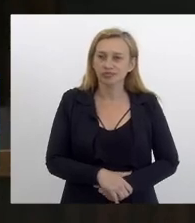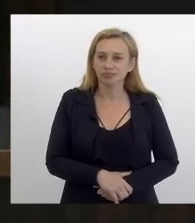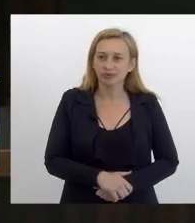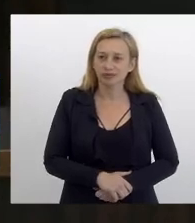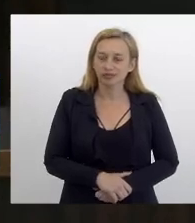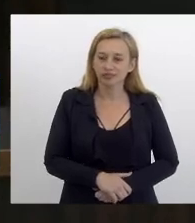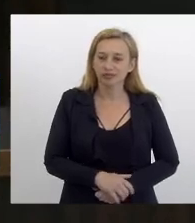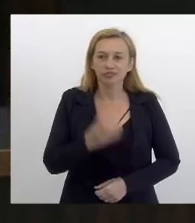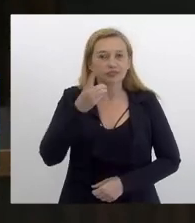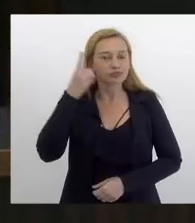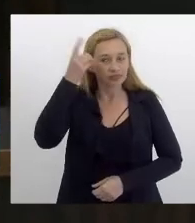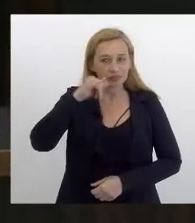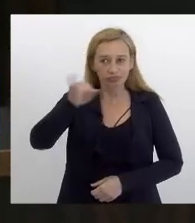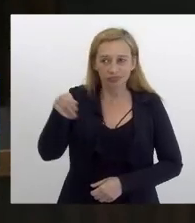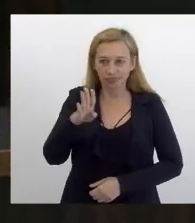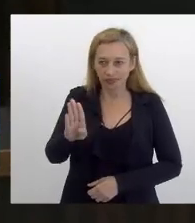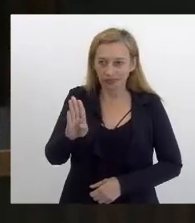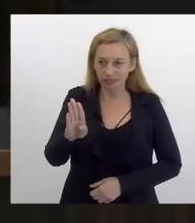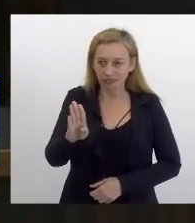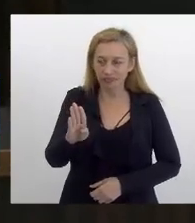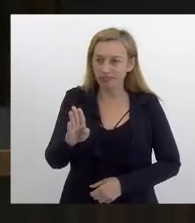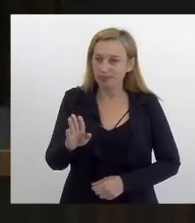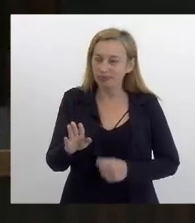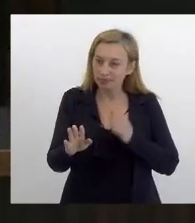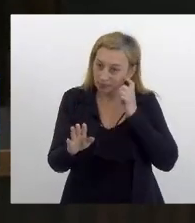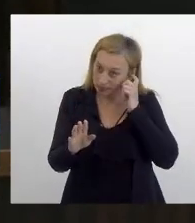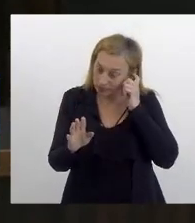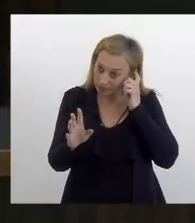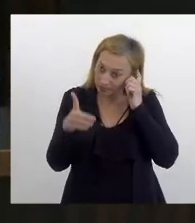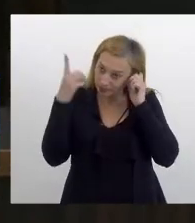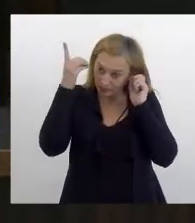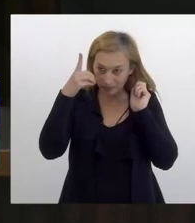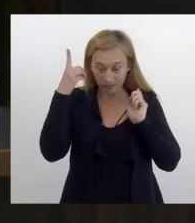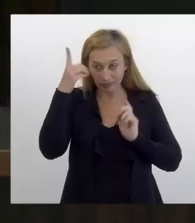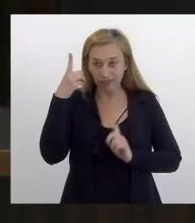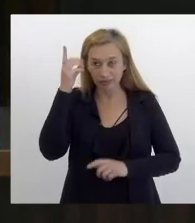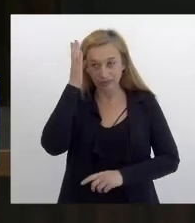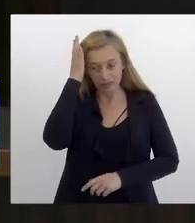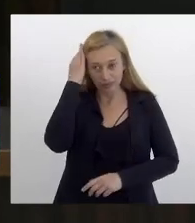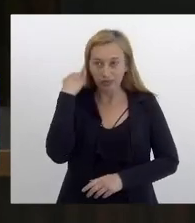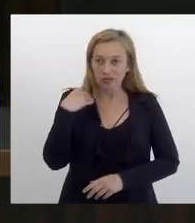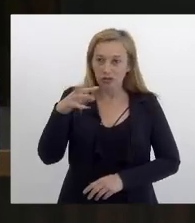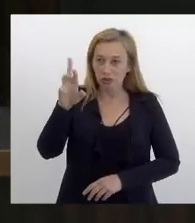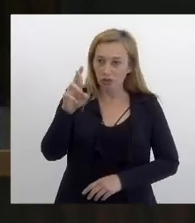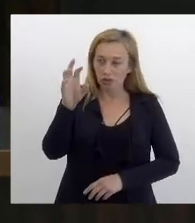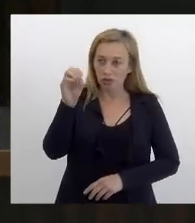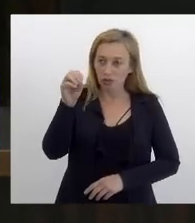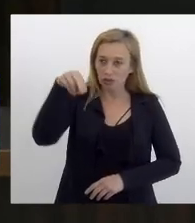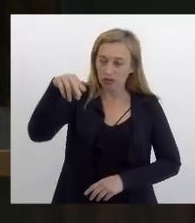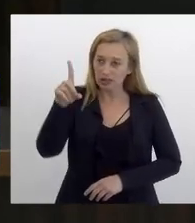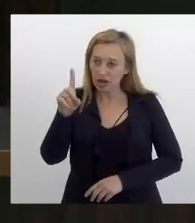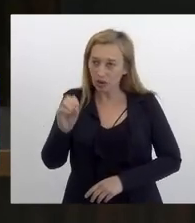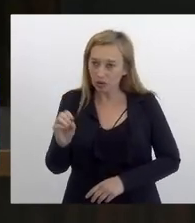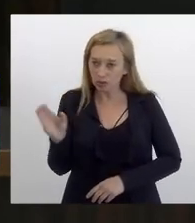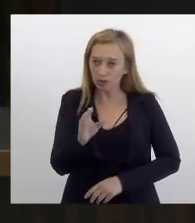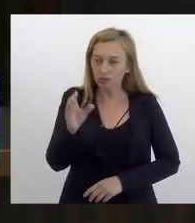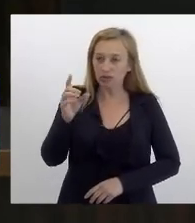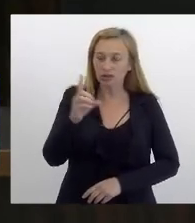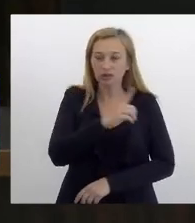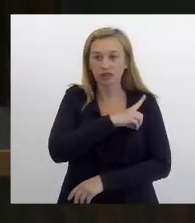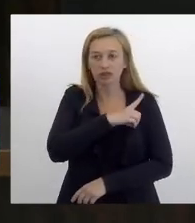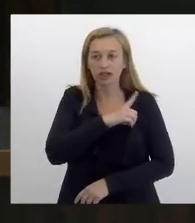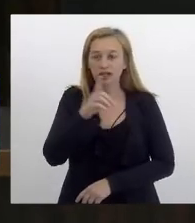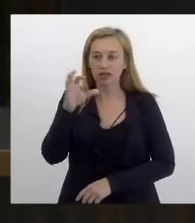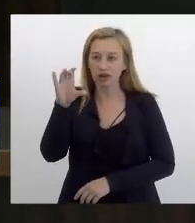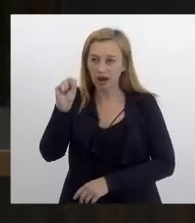deputado Jair Bittencourt, deputado Bebeto, deputado Anquieta, deputado delegado Carlos